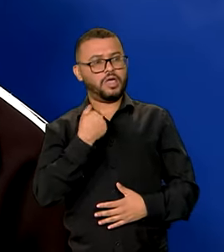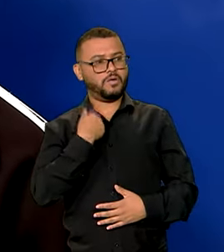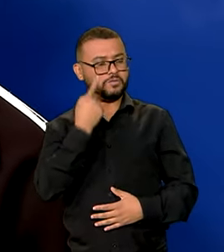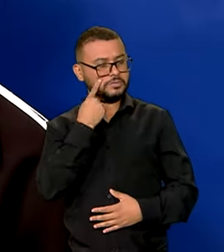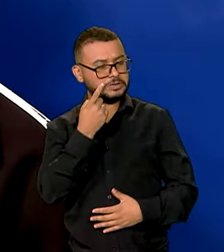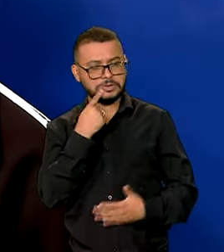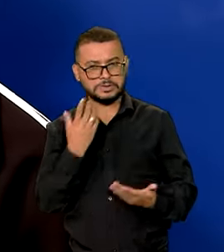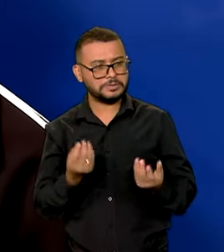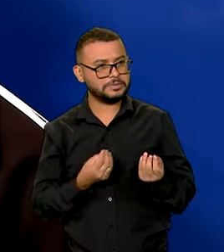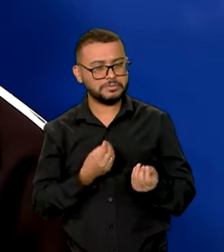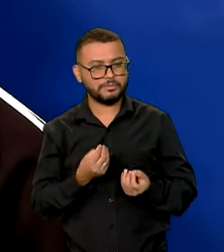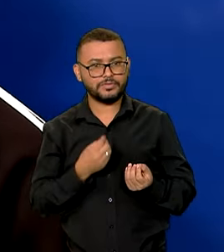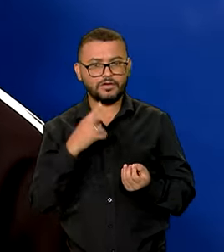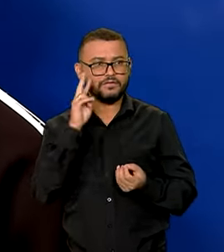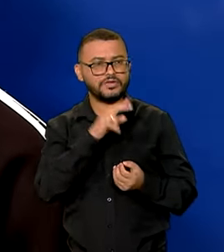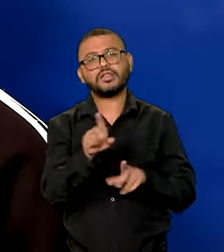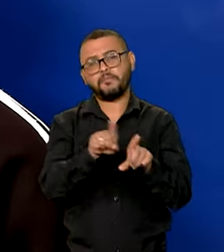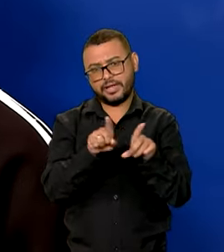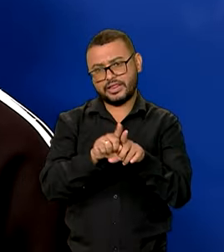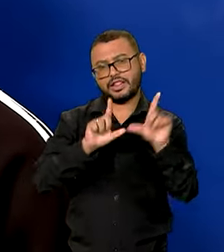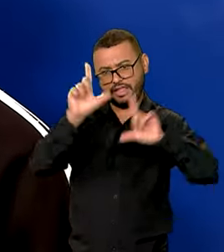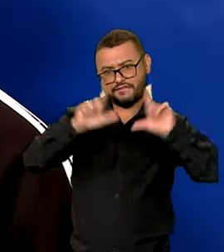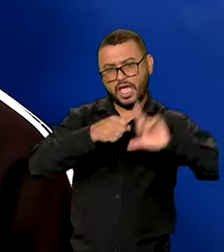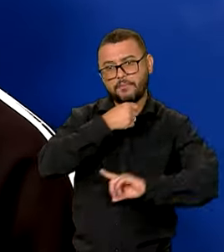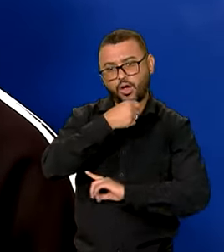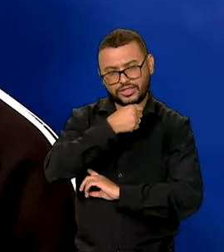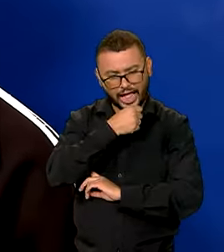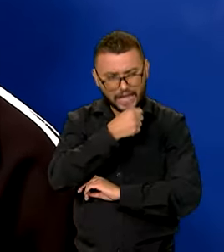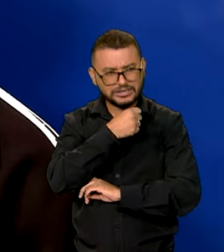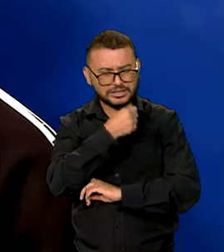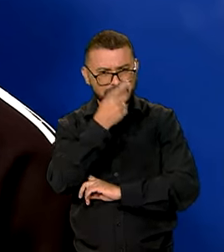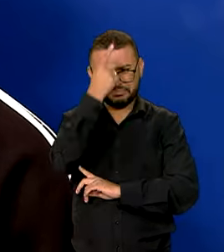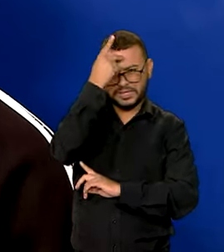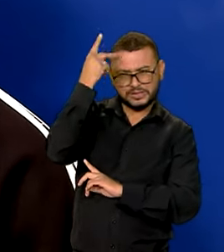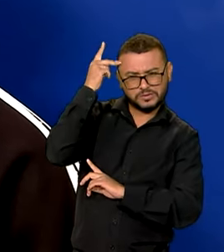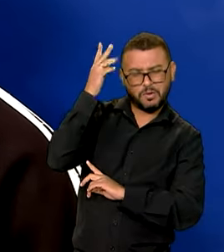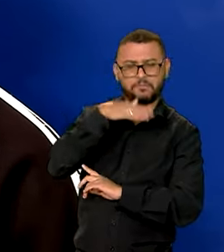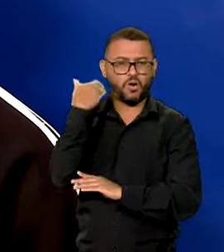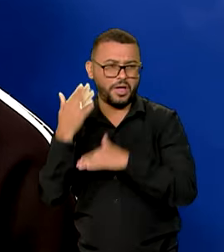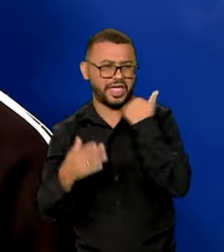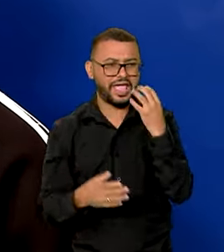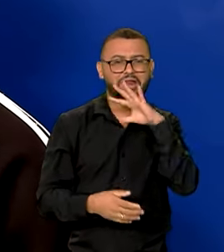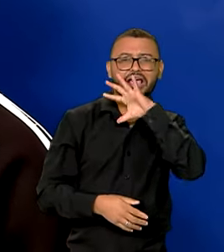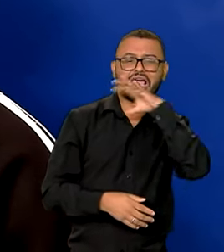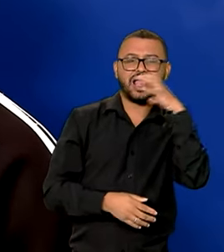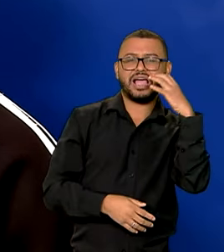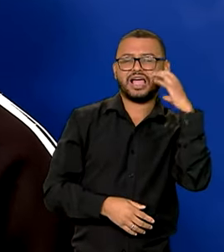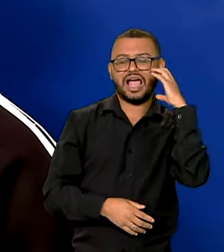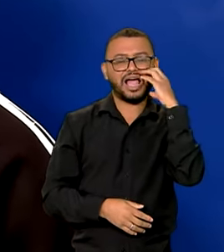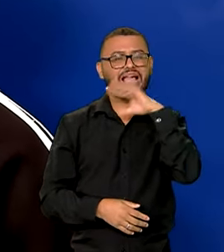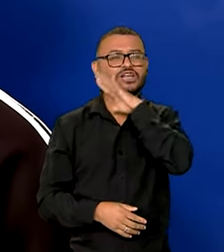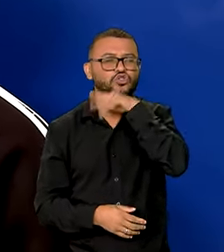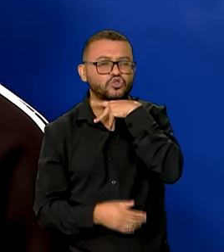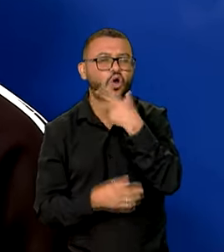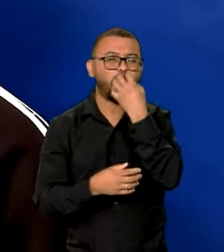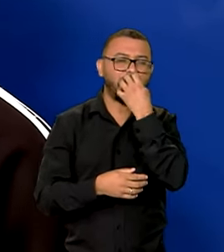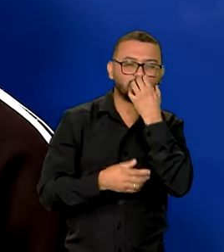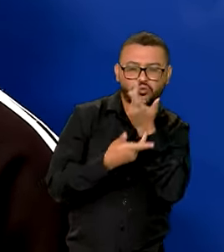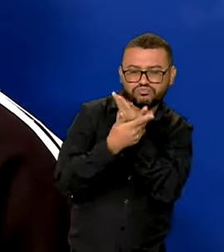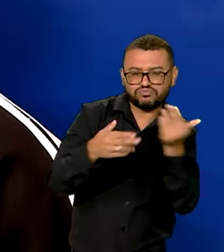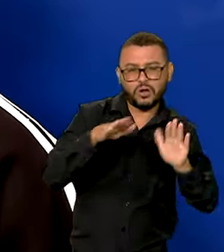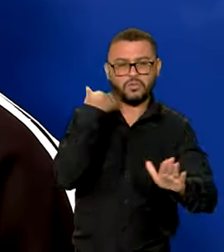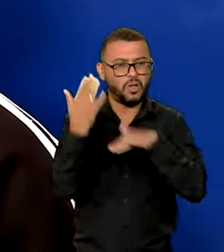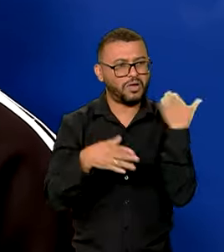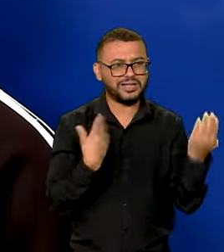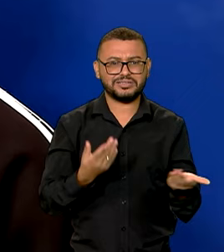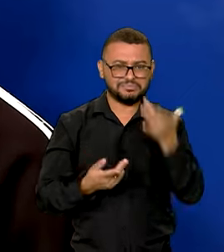muito... Eu vi muitas reportagens pela televisão, pessoal animal morrendo, gente morrendo, essas coisas todas. Mas é isso